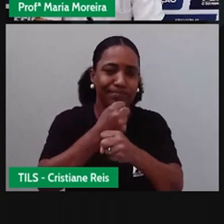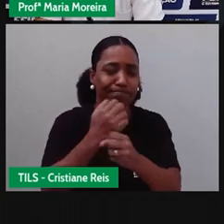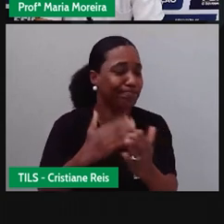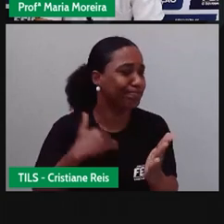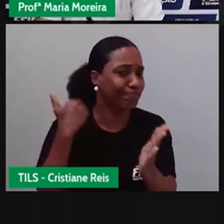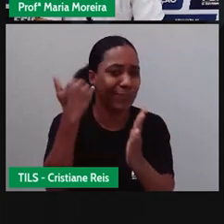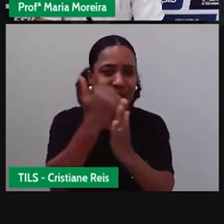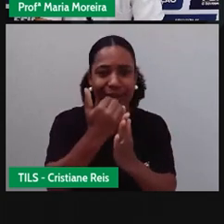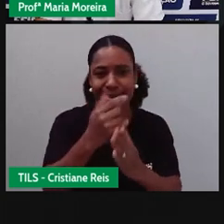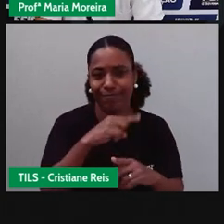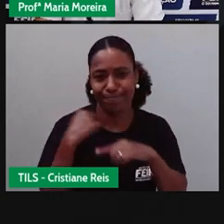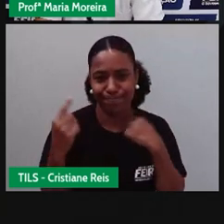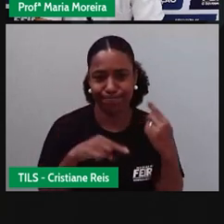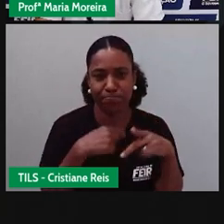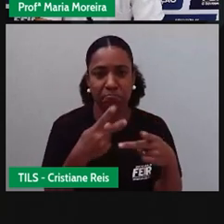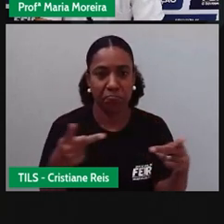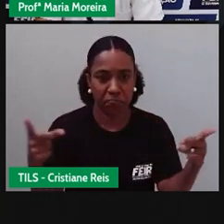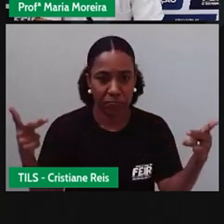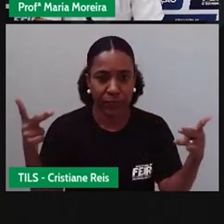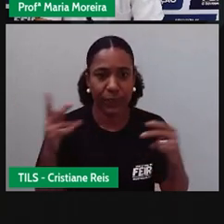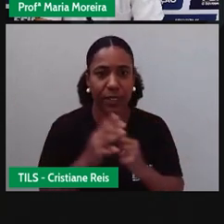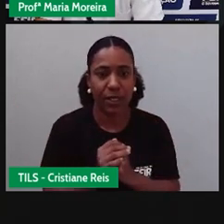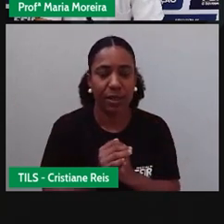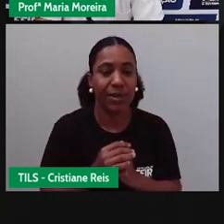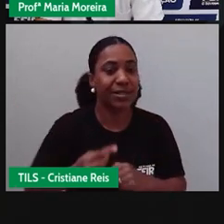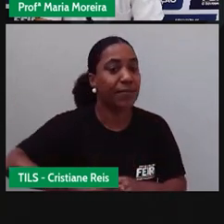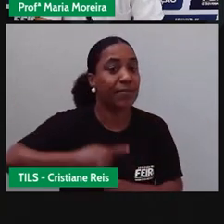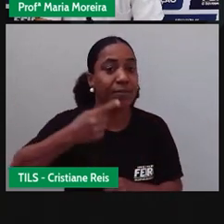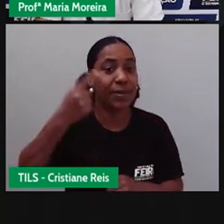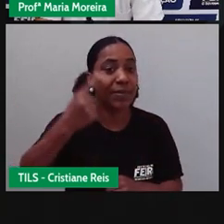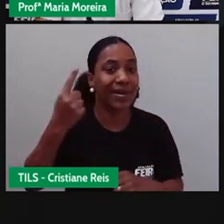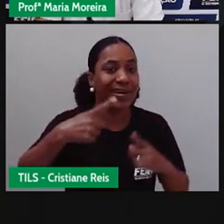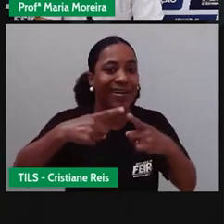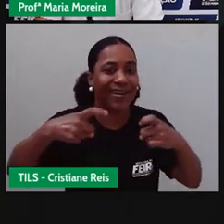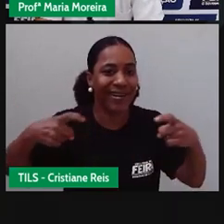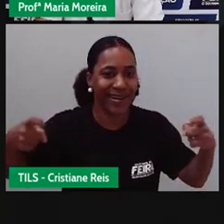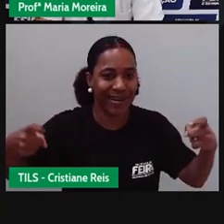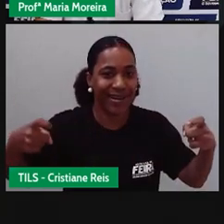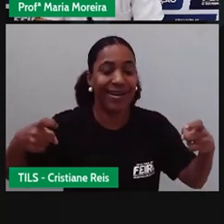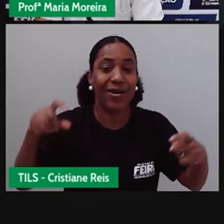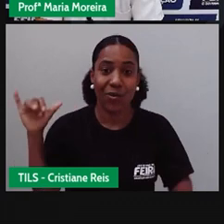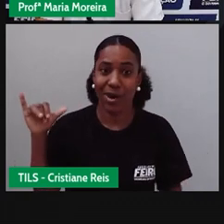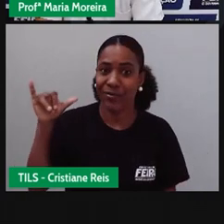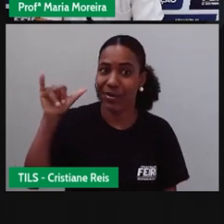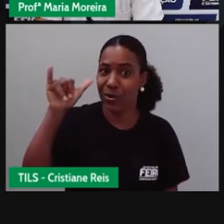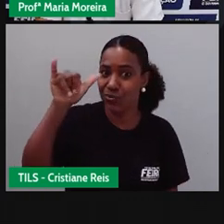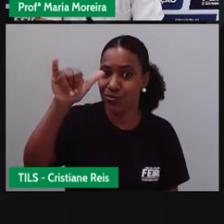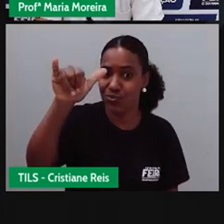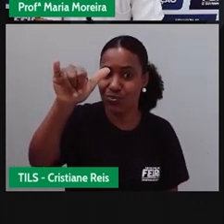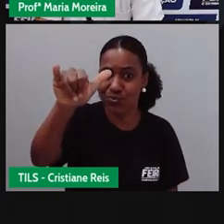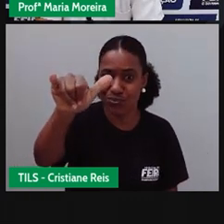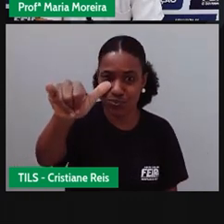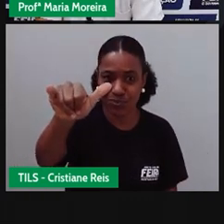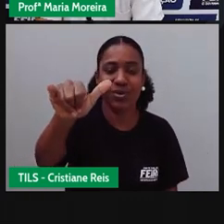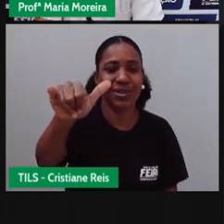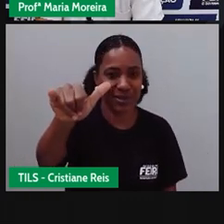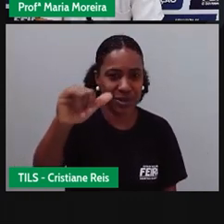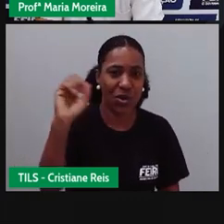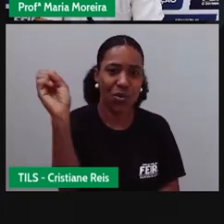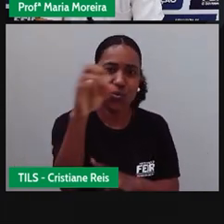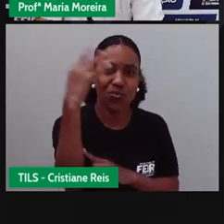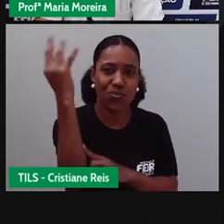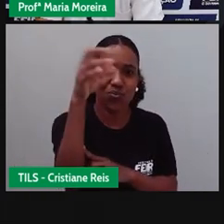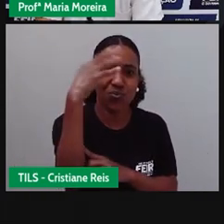E aí, durante a Primeira Guerra, né, um avião é usado como ambulância. E a gente volta lá para a aula de Santos